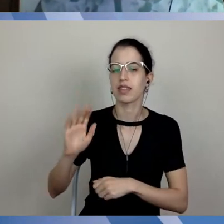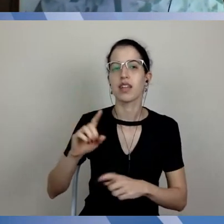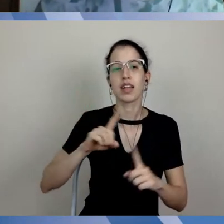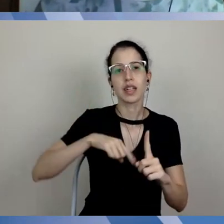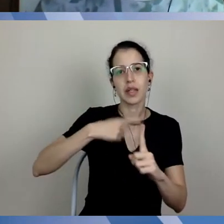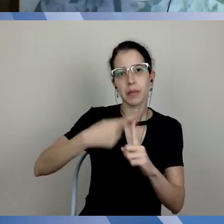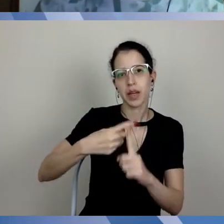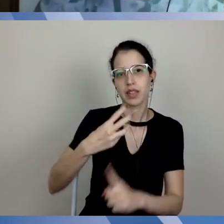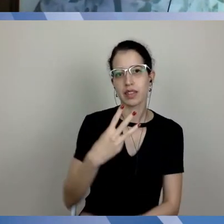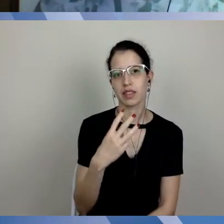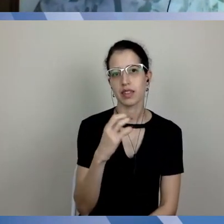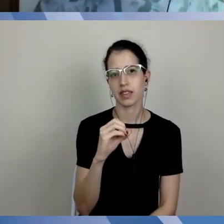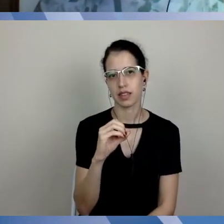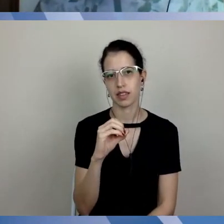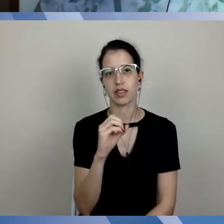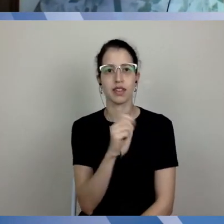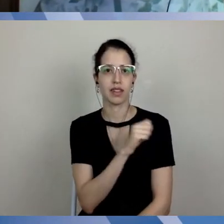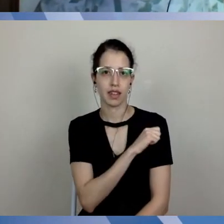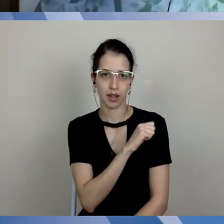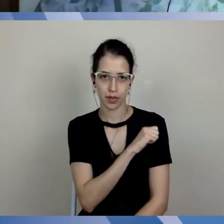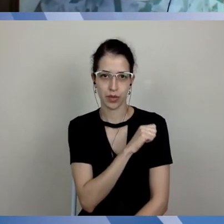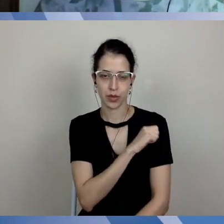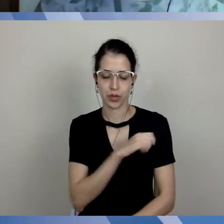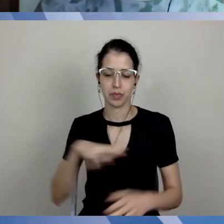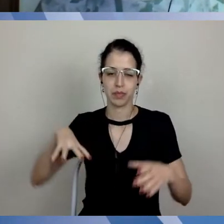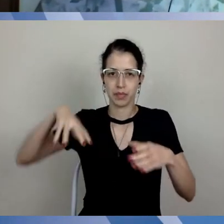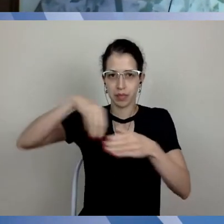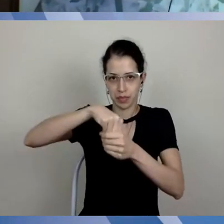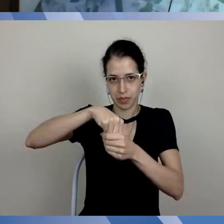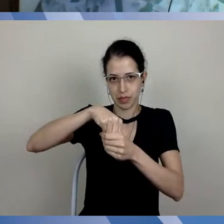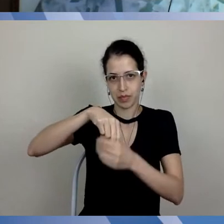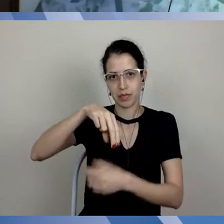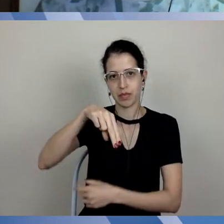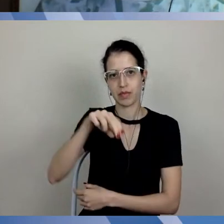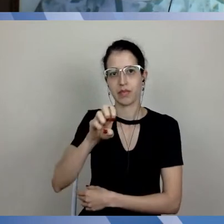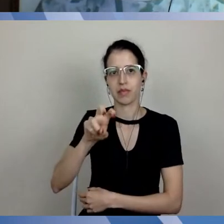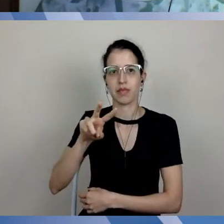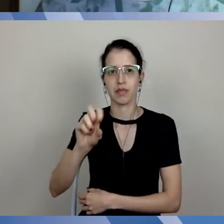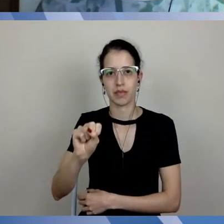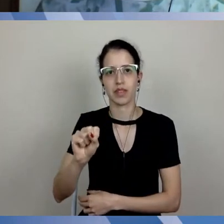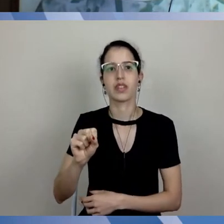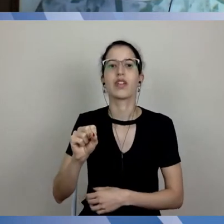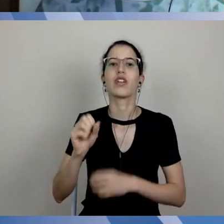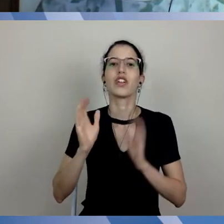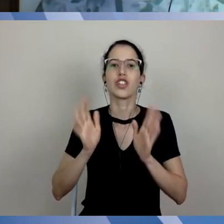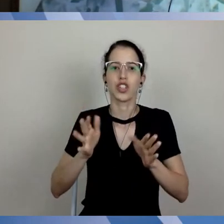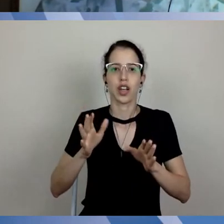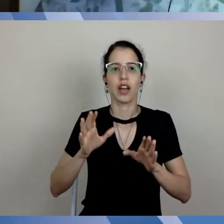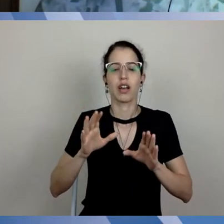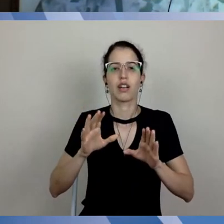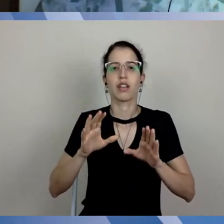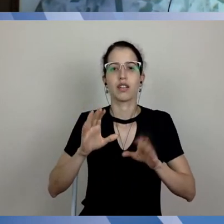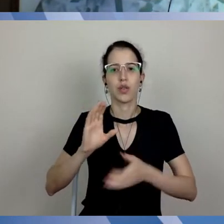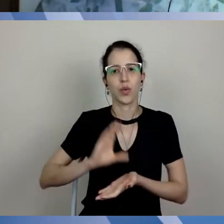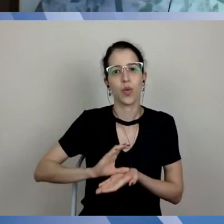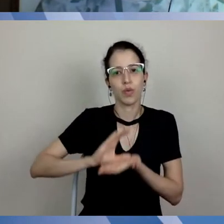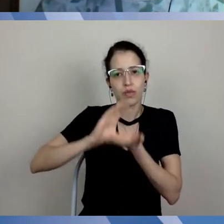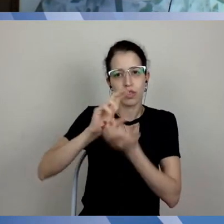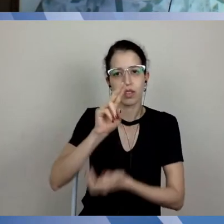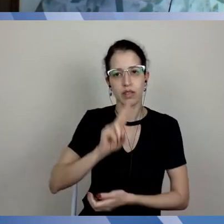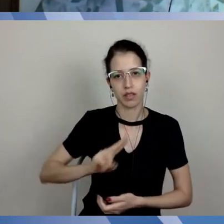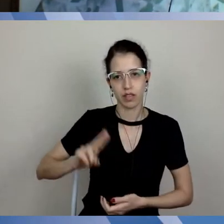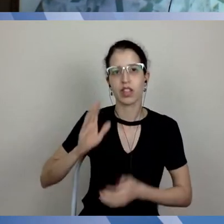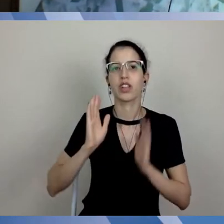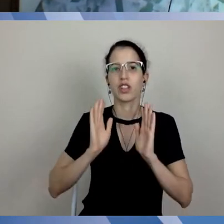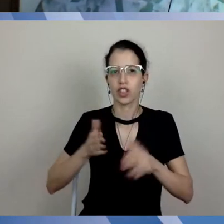inicialmente. Então, temos aí, já foi aprovado pelo Conselho Universitário, então, entre